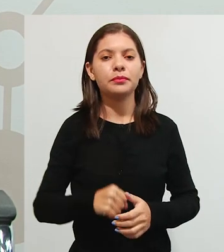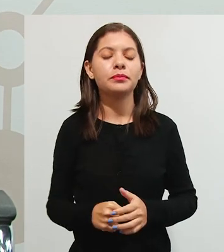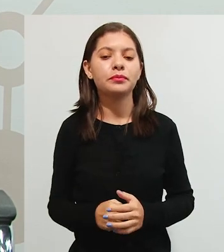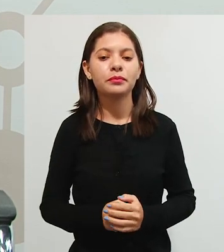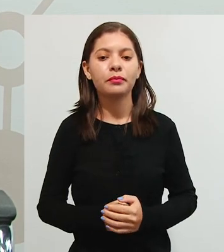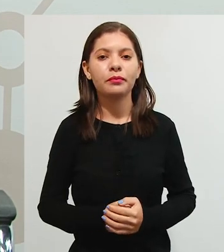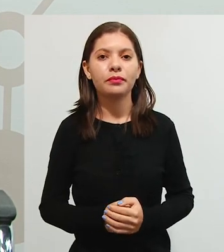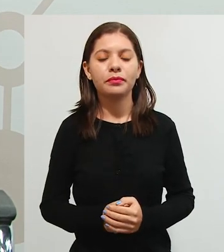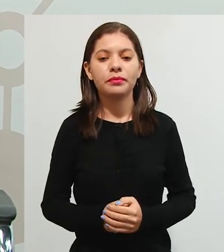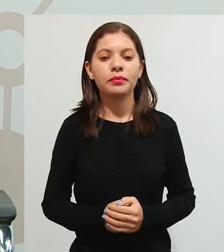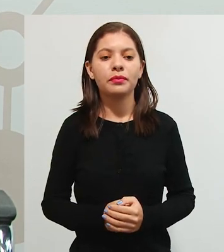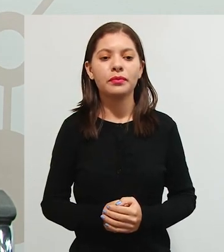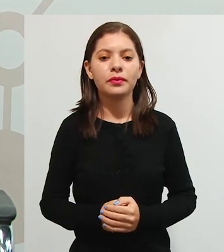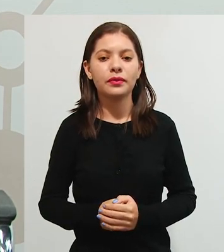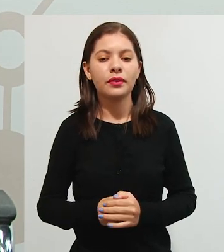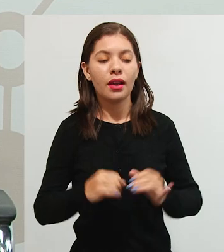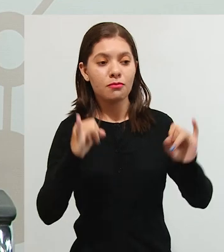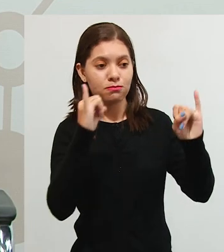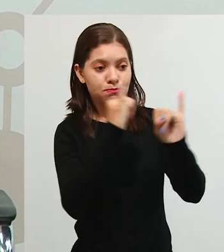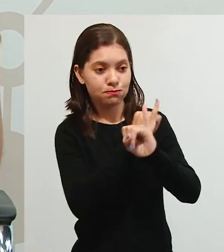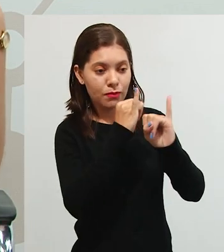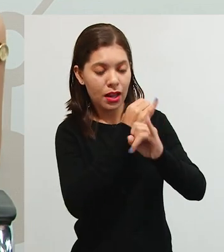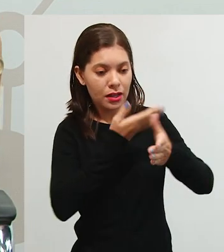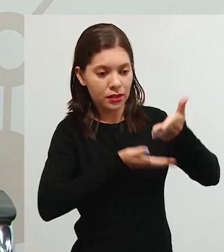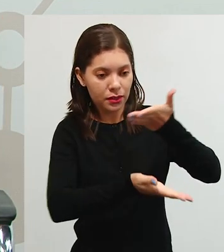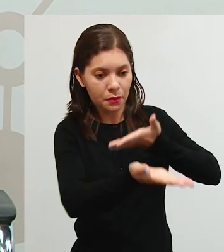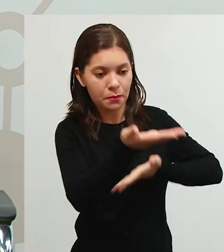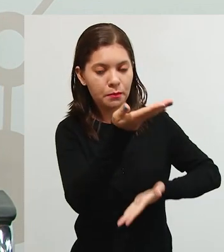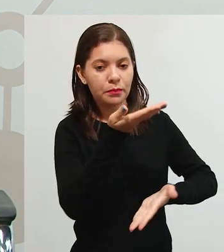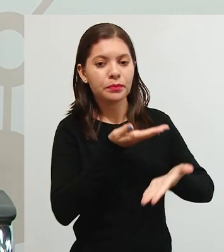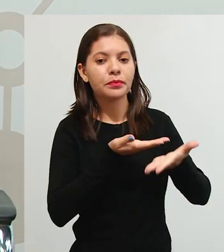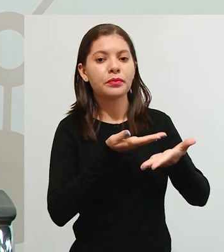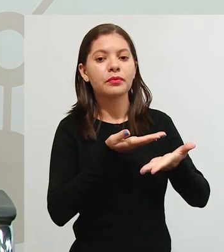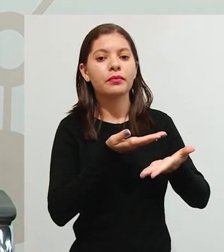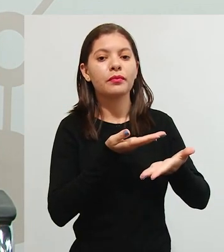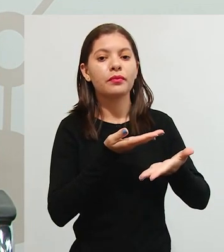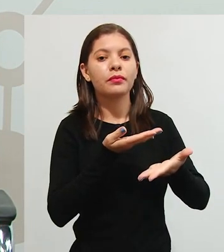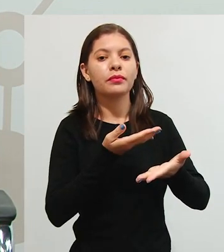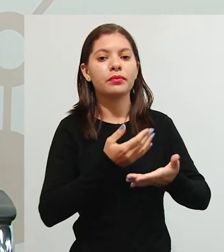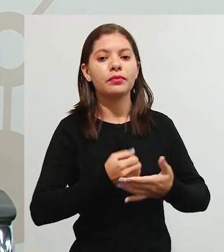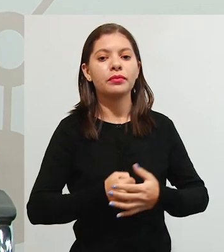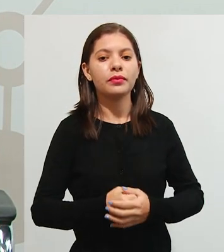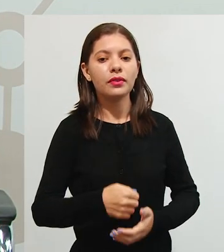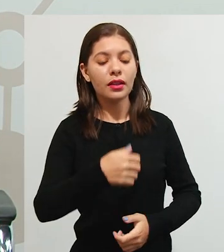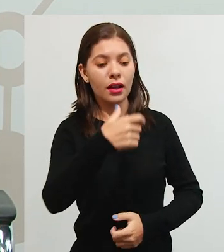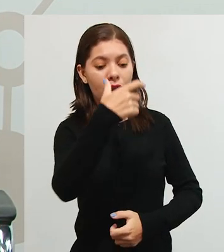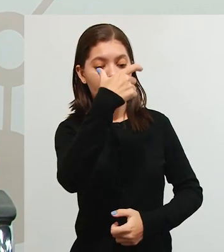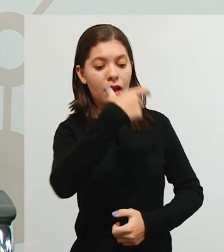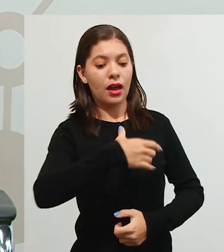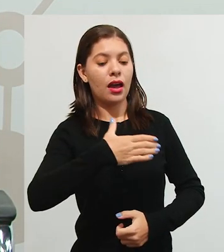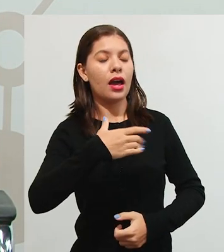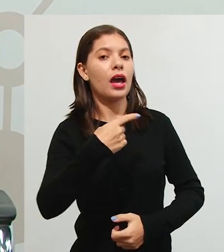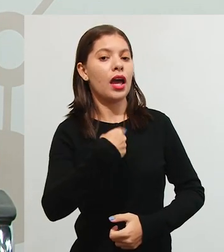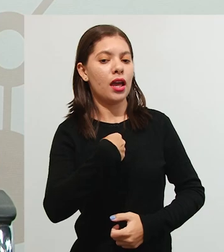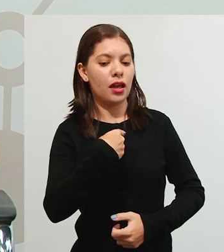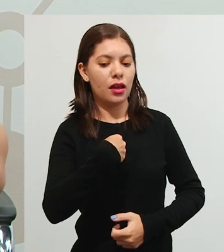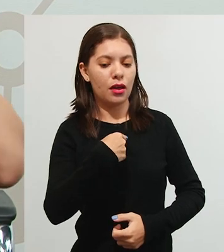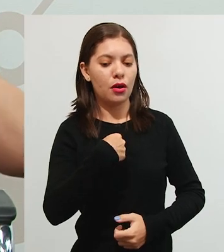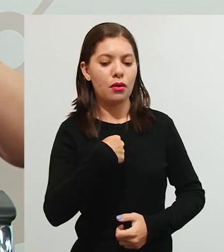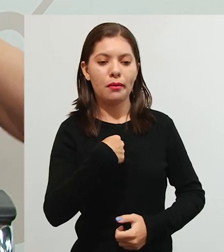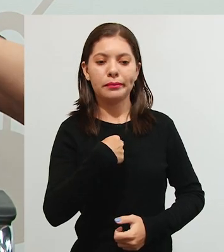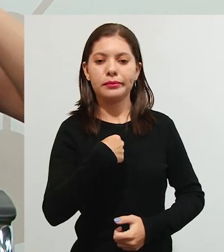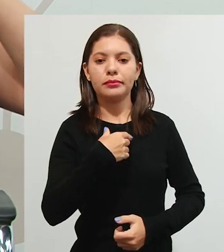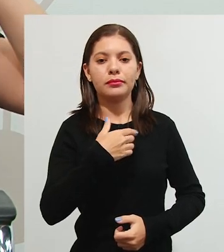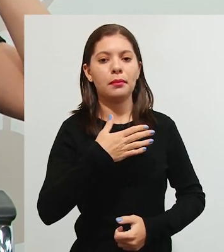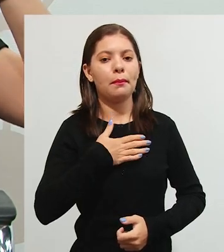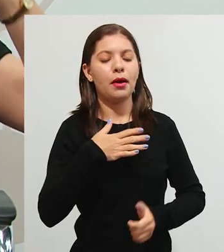essa inter-relação entre o organismo, eu, eu e os meus conhecimentos e as minhas capacidades.